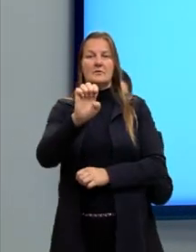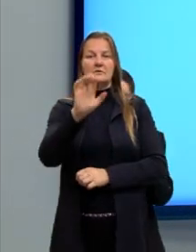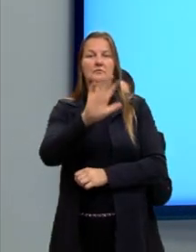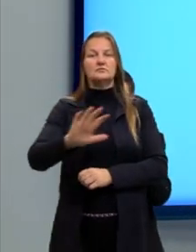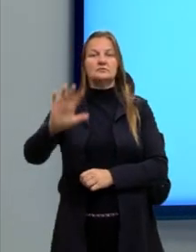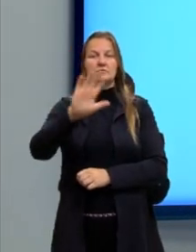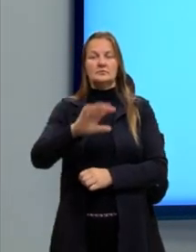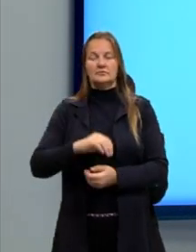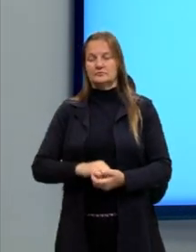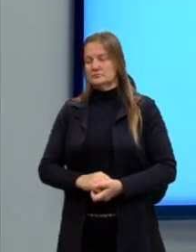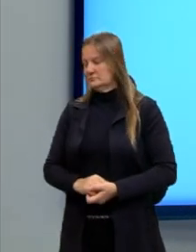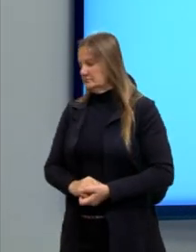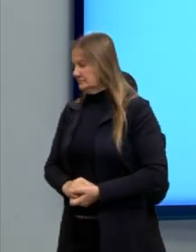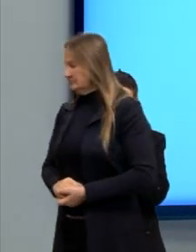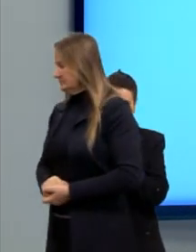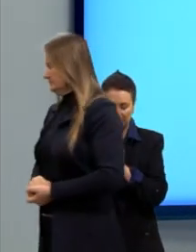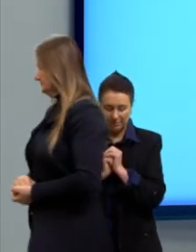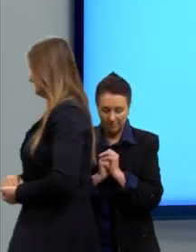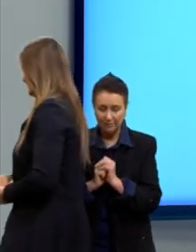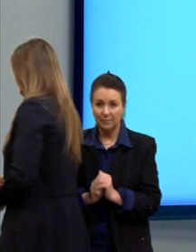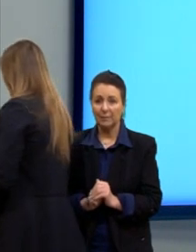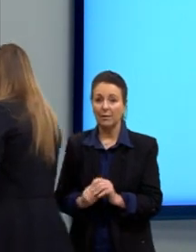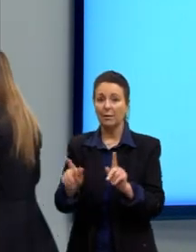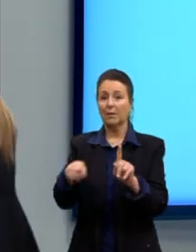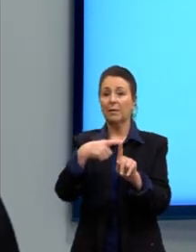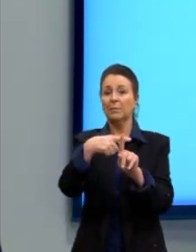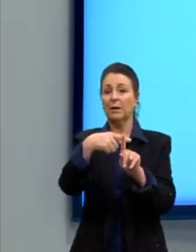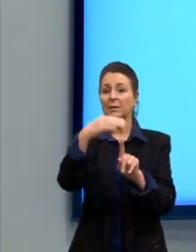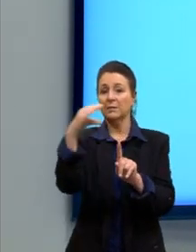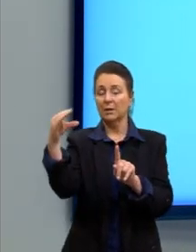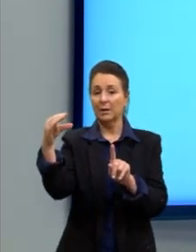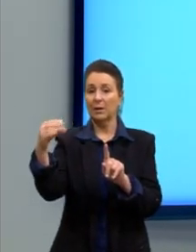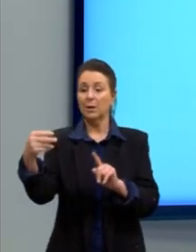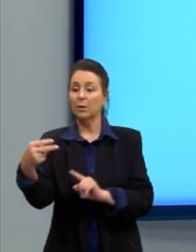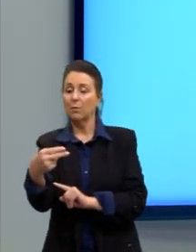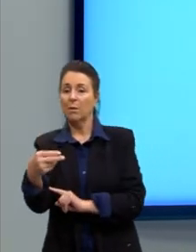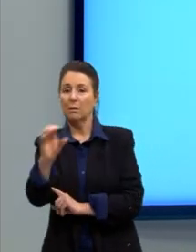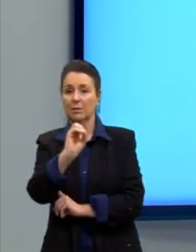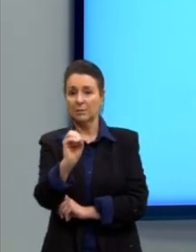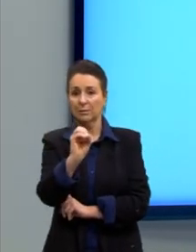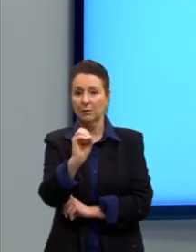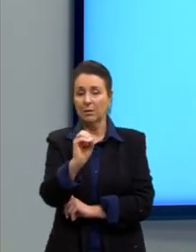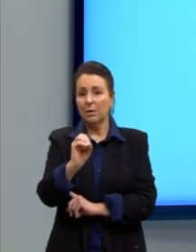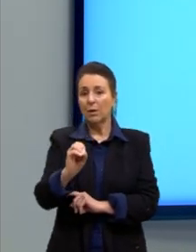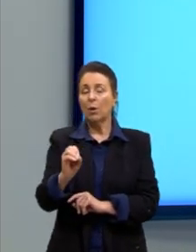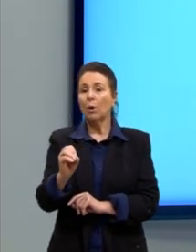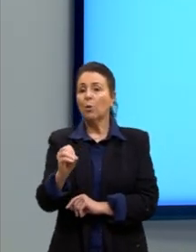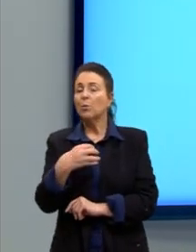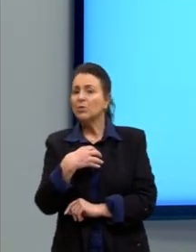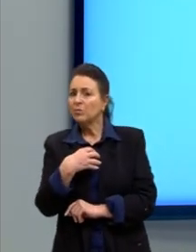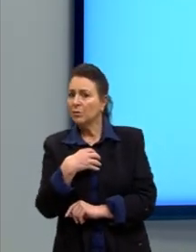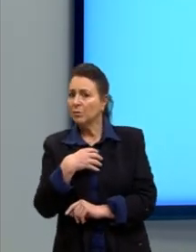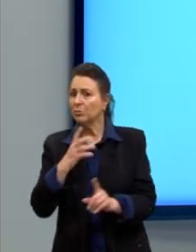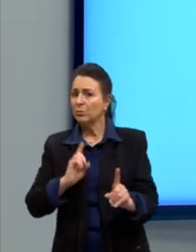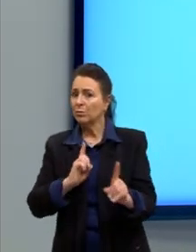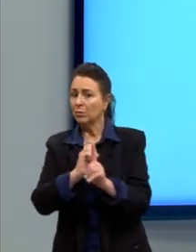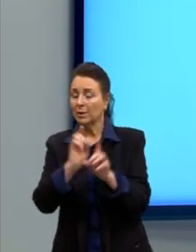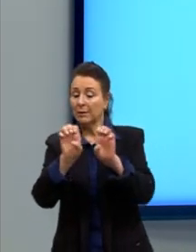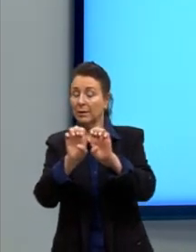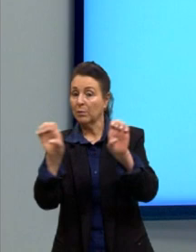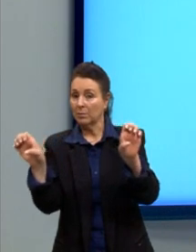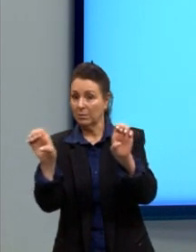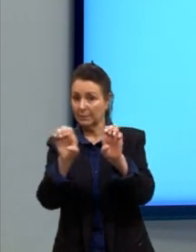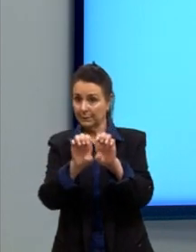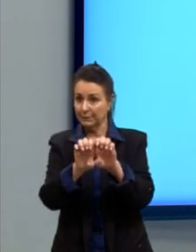mais BY mais C igual a zero. Uma das formas de chegar nessa equação